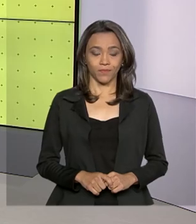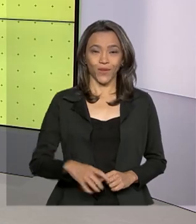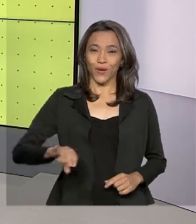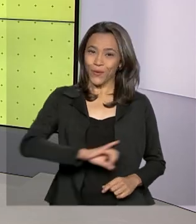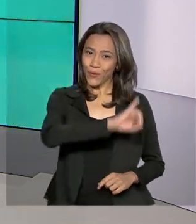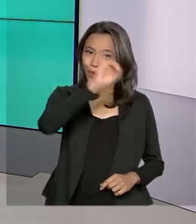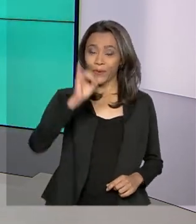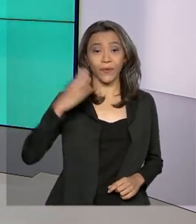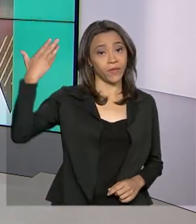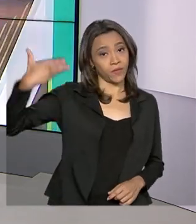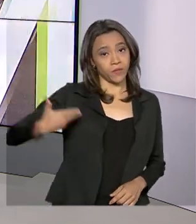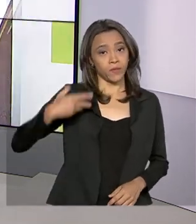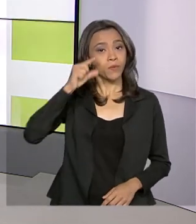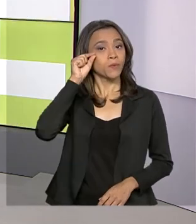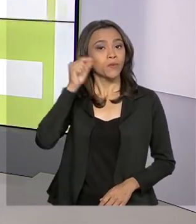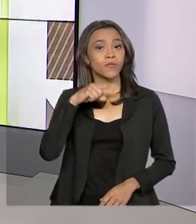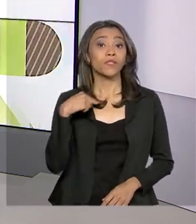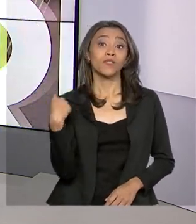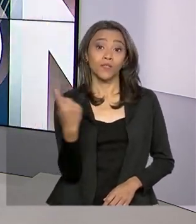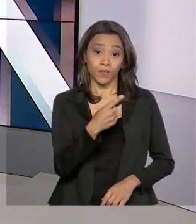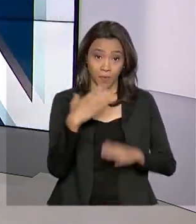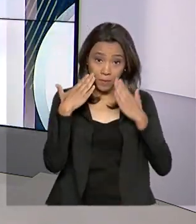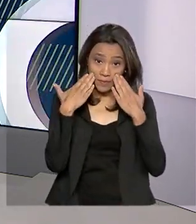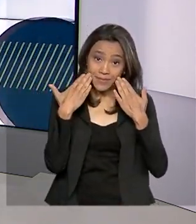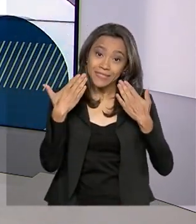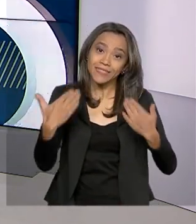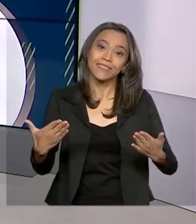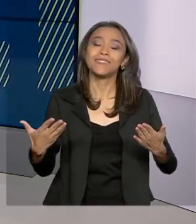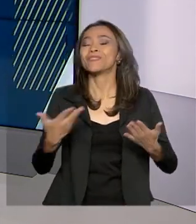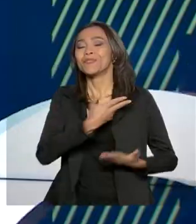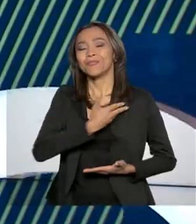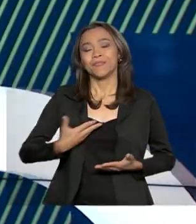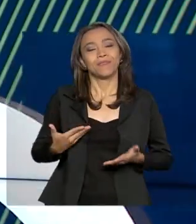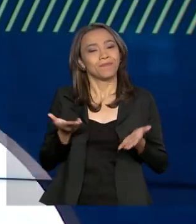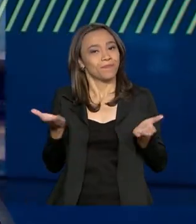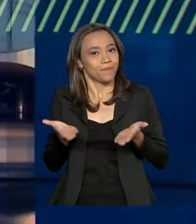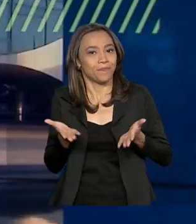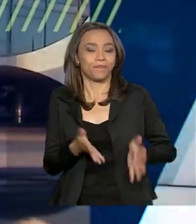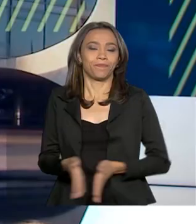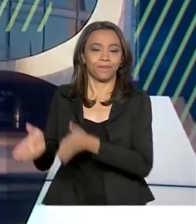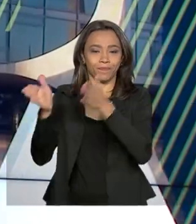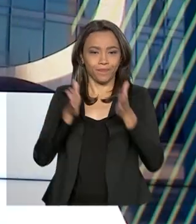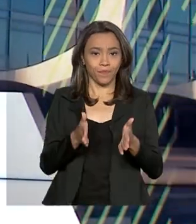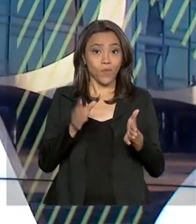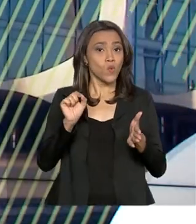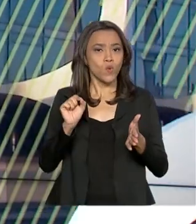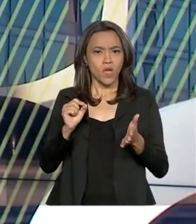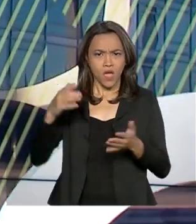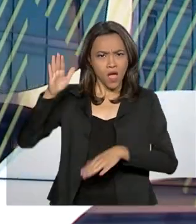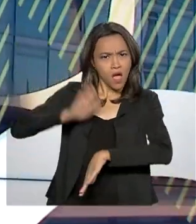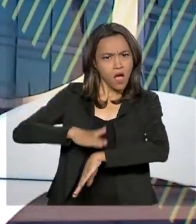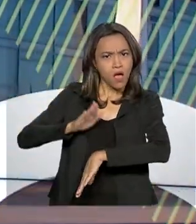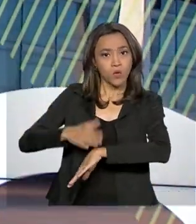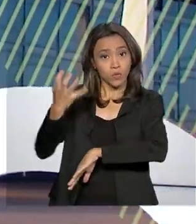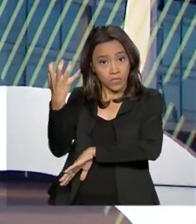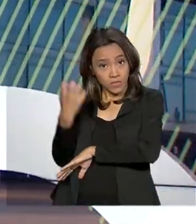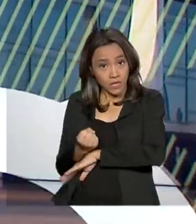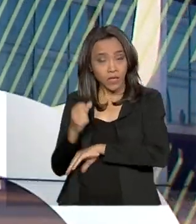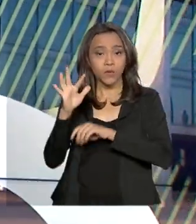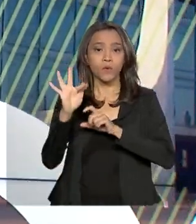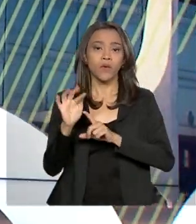Olá, eu sou o Roberto Camargo e o Governo Agora começa aqui. A partir de agora, o saque imediato das contas do